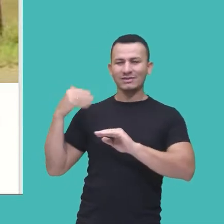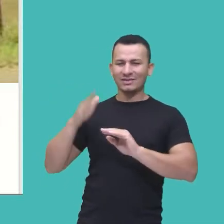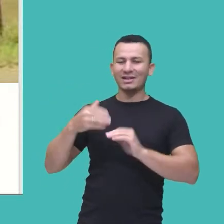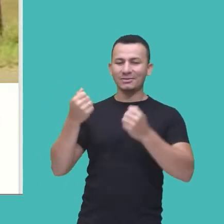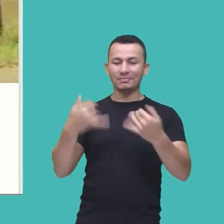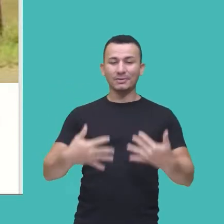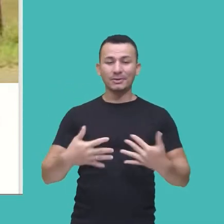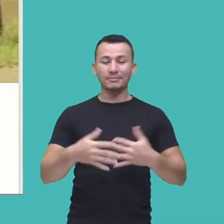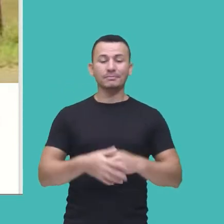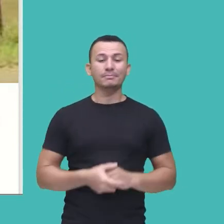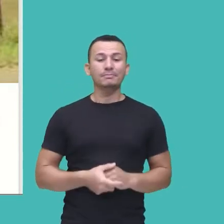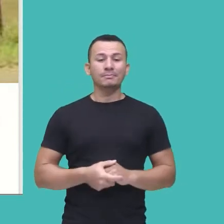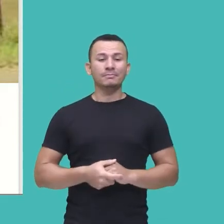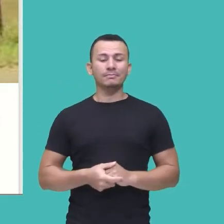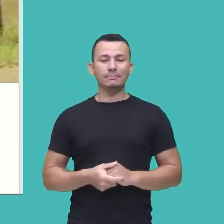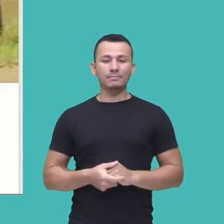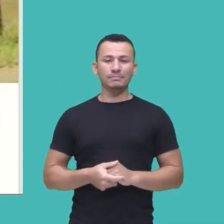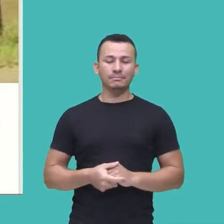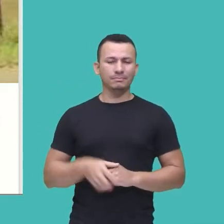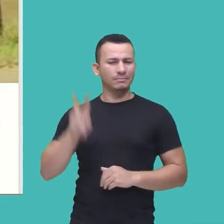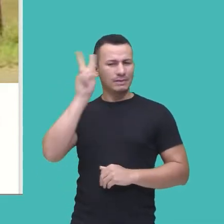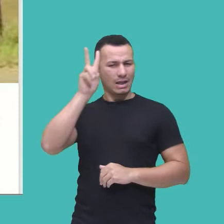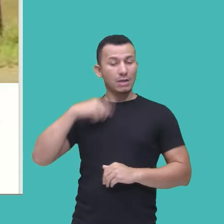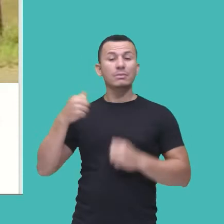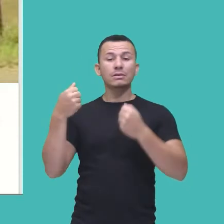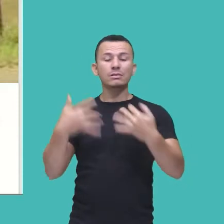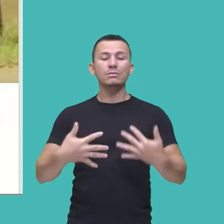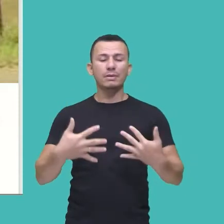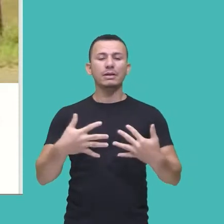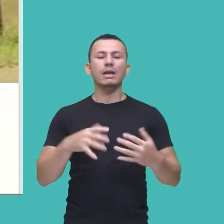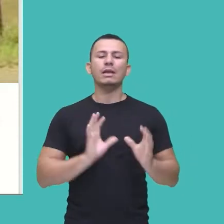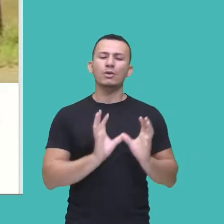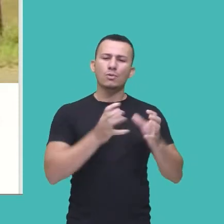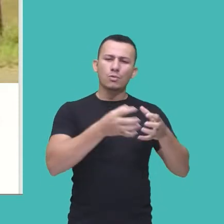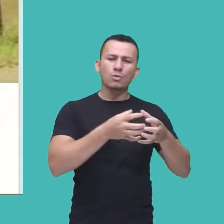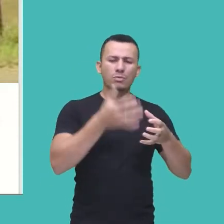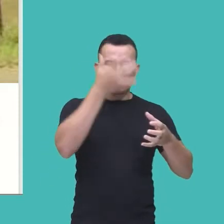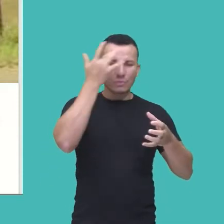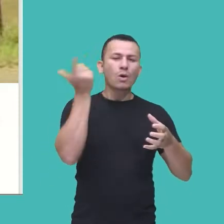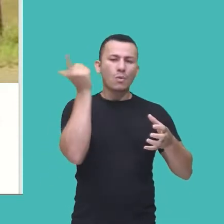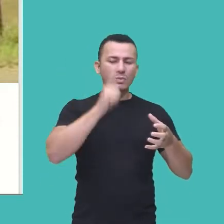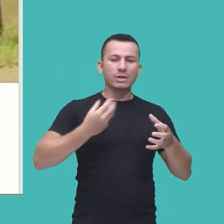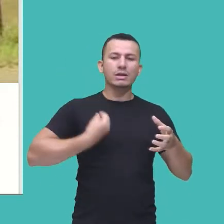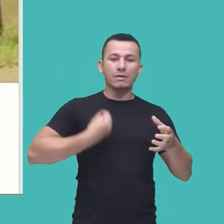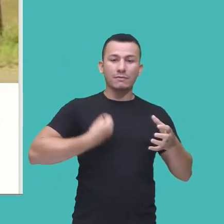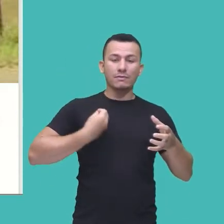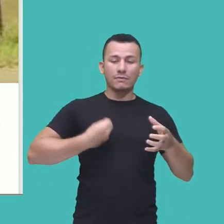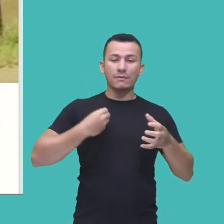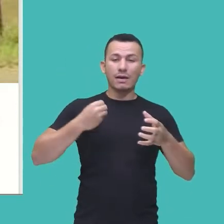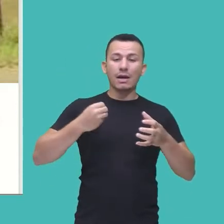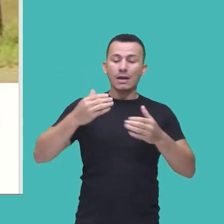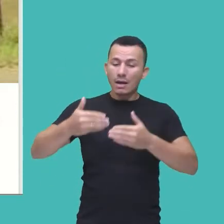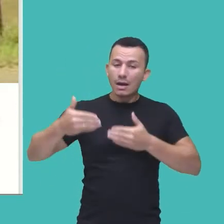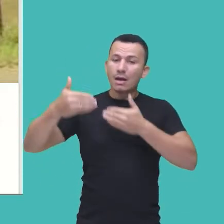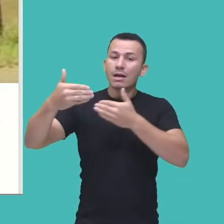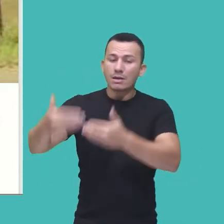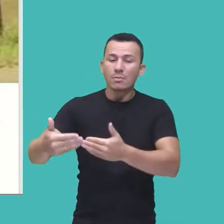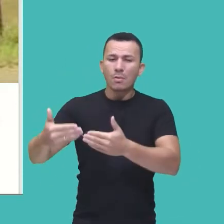ela traz, olha só, como eu tinha falado pra vocês, um grupo de sobreviventes no mundo pós-apocalíptico